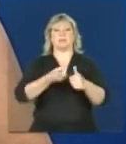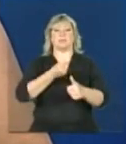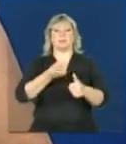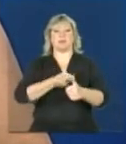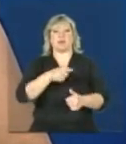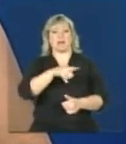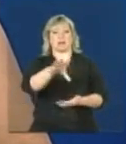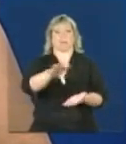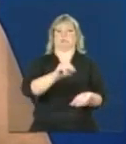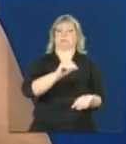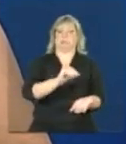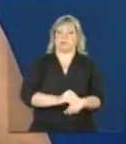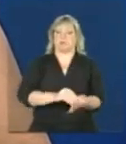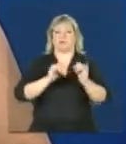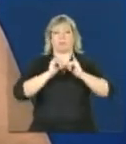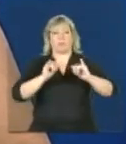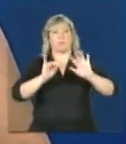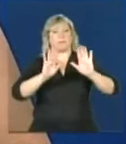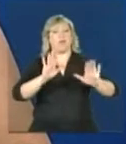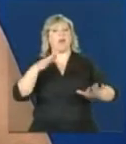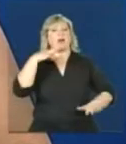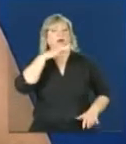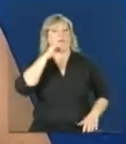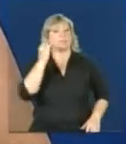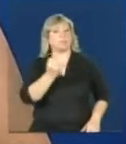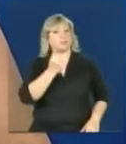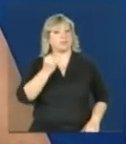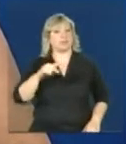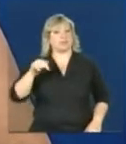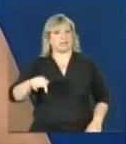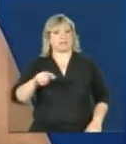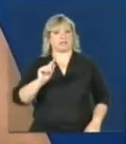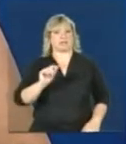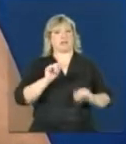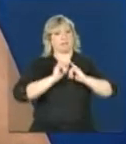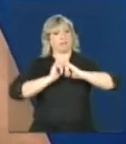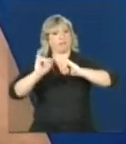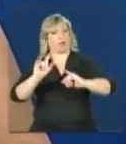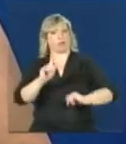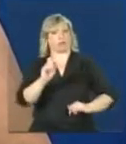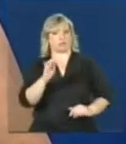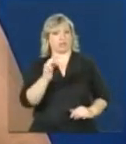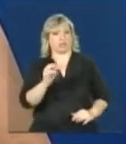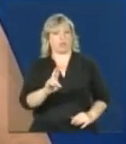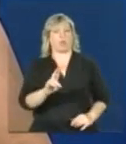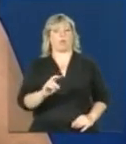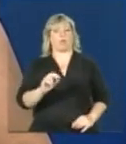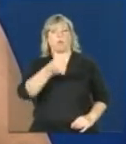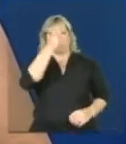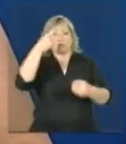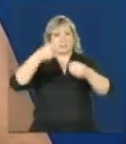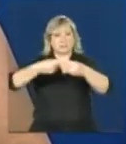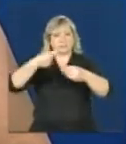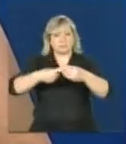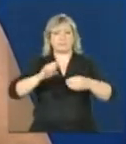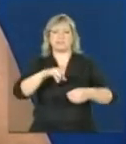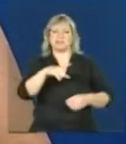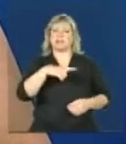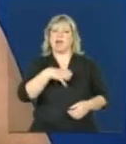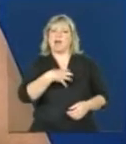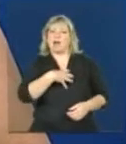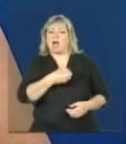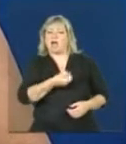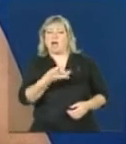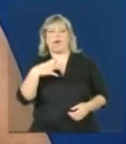essa informação, mas acho importante que ele informe ao gestor municipal de que ele tem alguma sensação, alguma